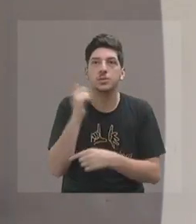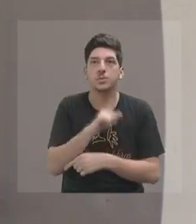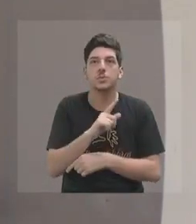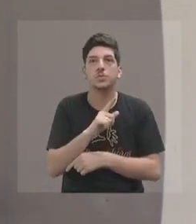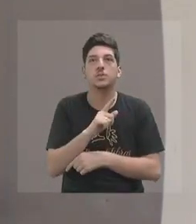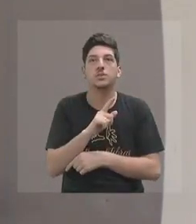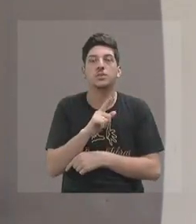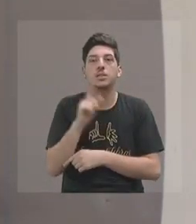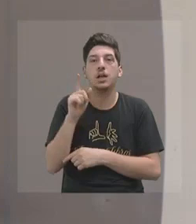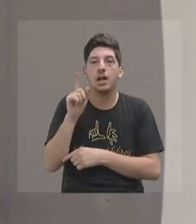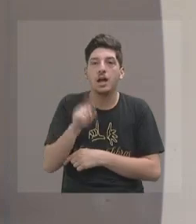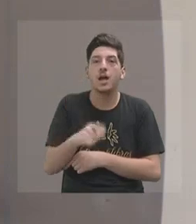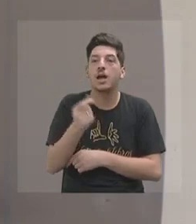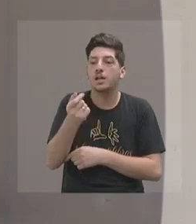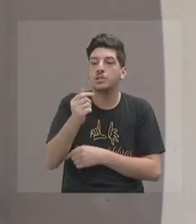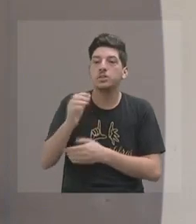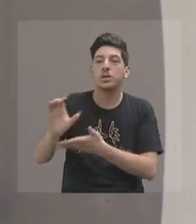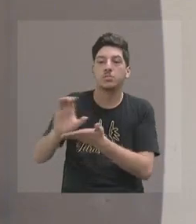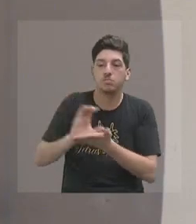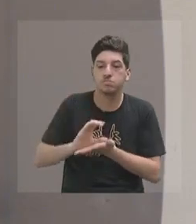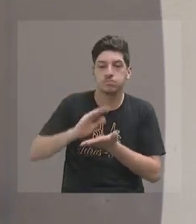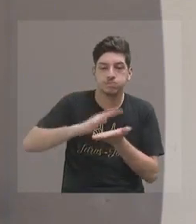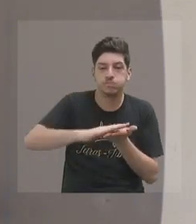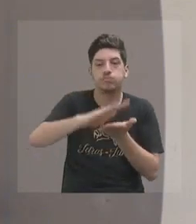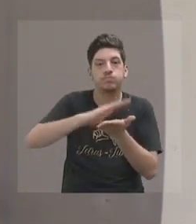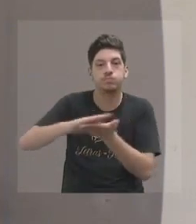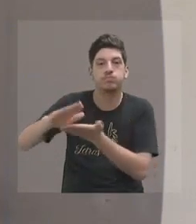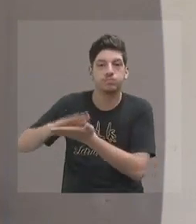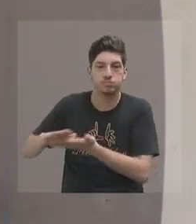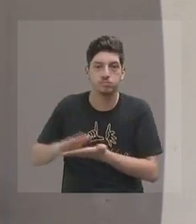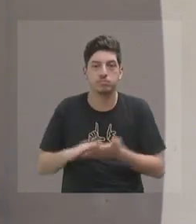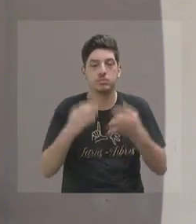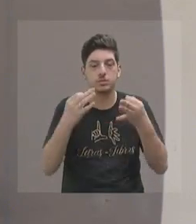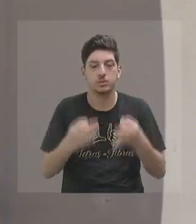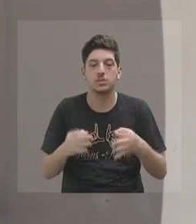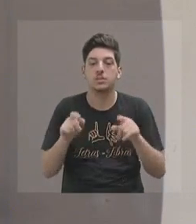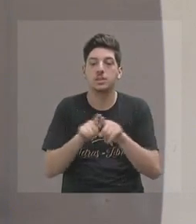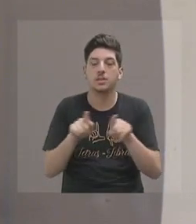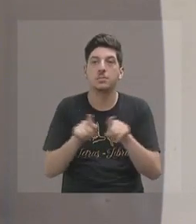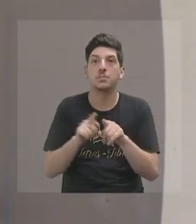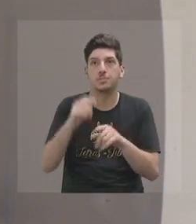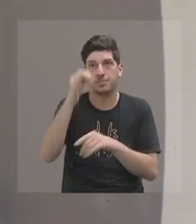gastar o recurso público de uma maneira bem eficiente. a gente não ter